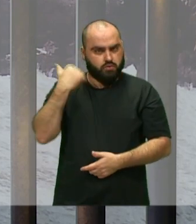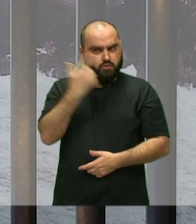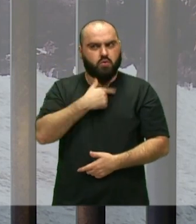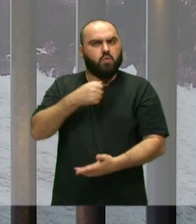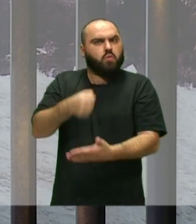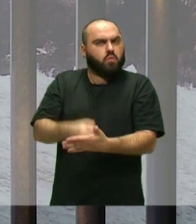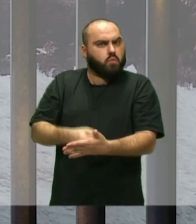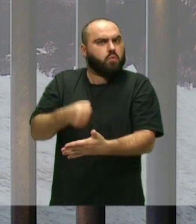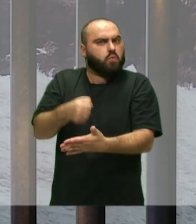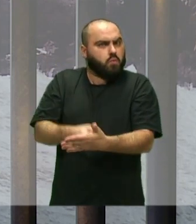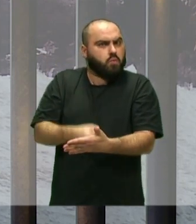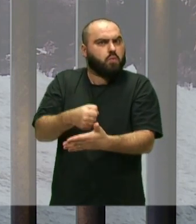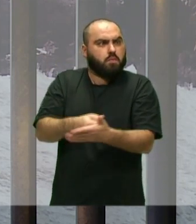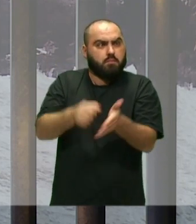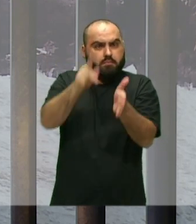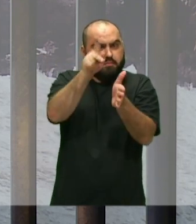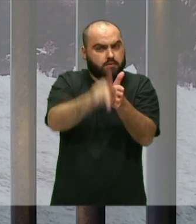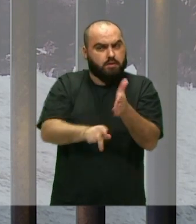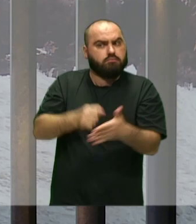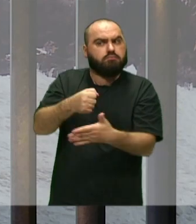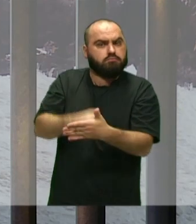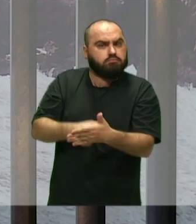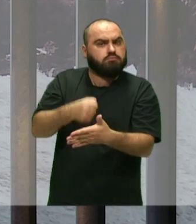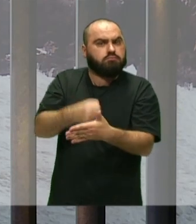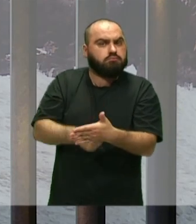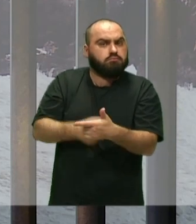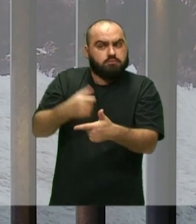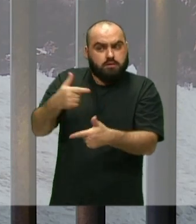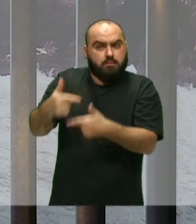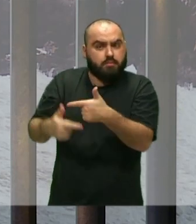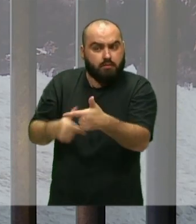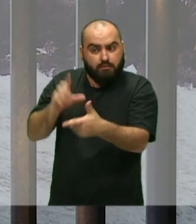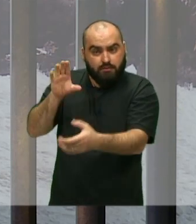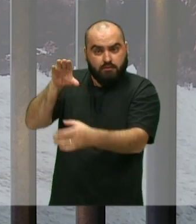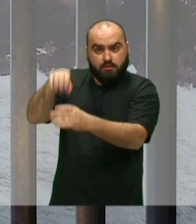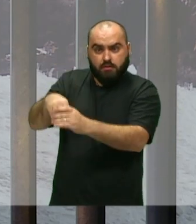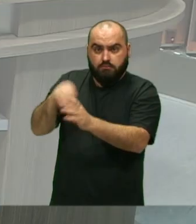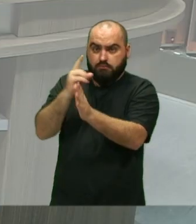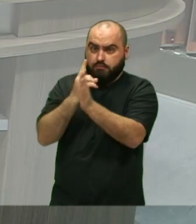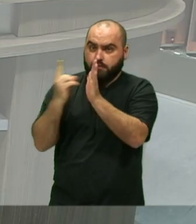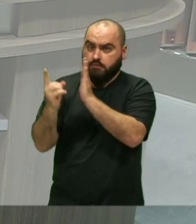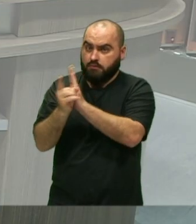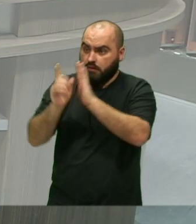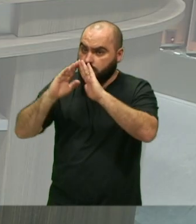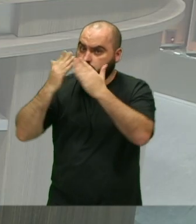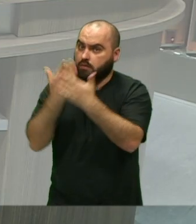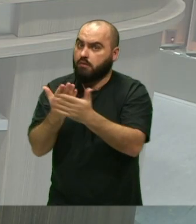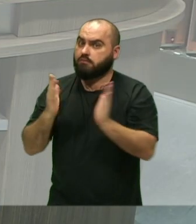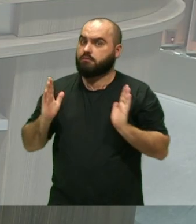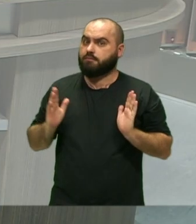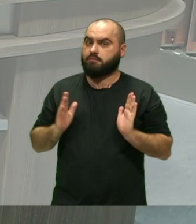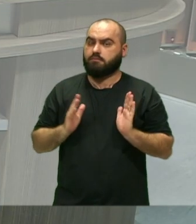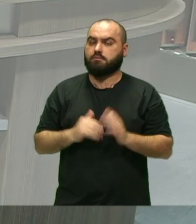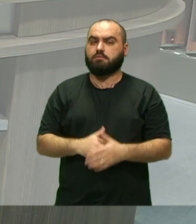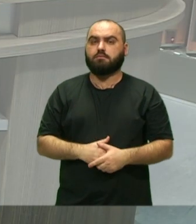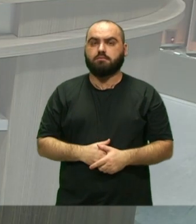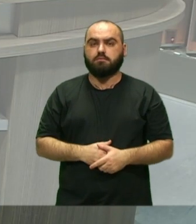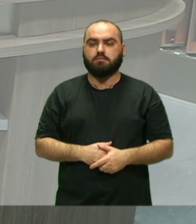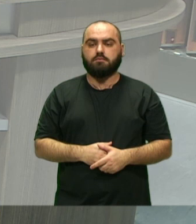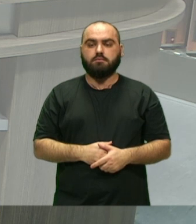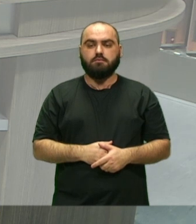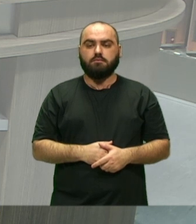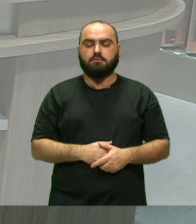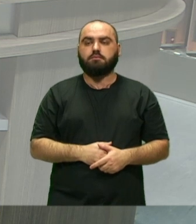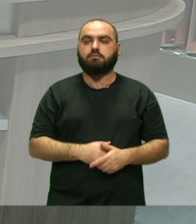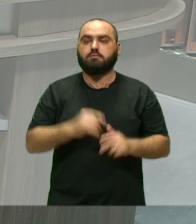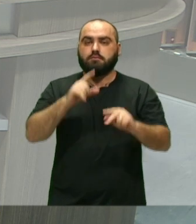projeto Encantinho Né? Que as atividades Escolar Elas são Prioridades Então a gente O new Útil O agradável Né?